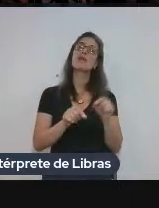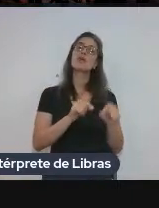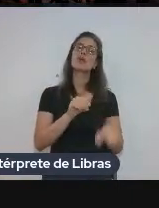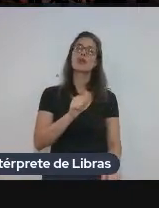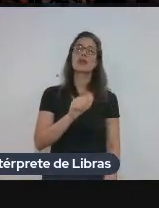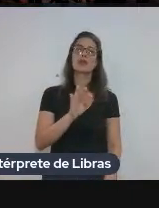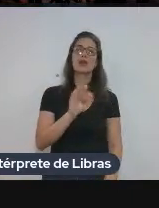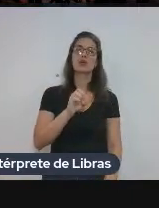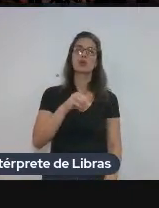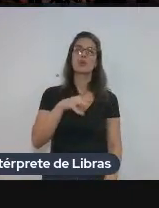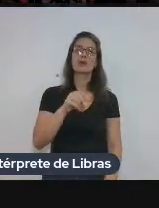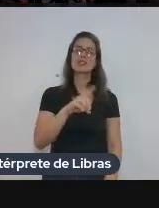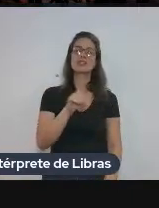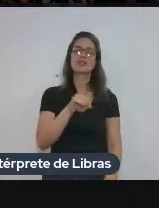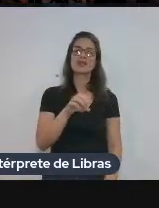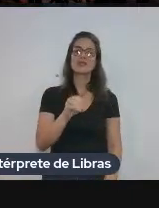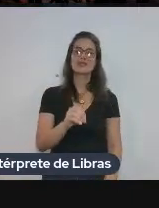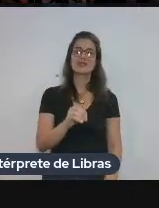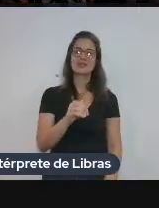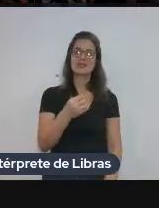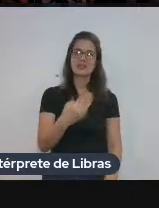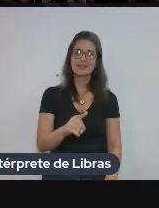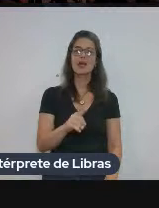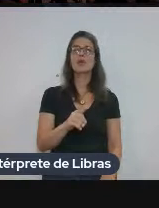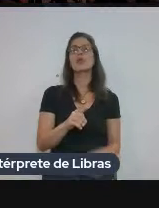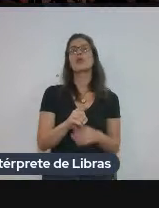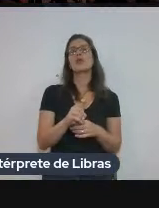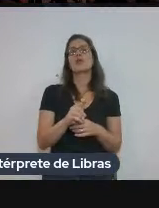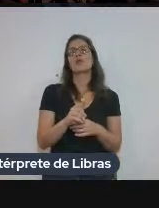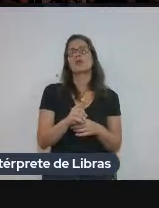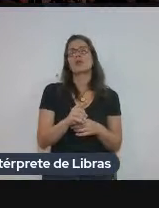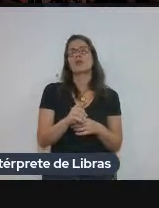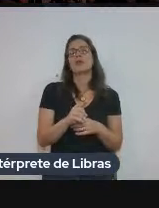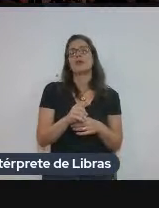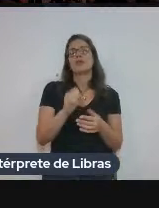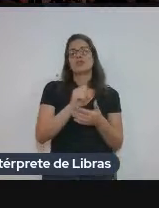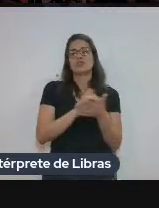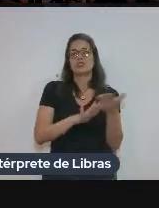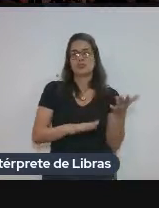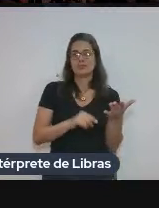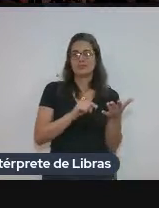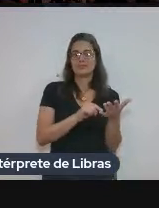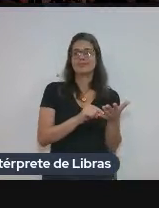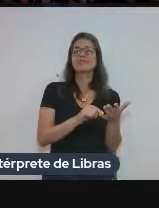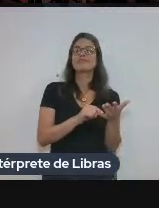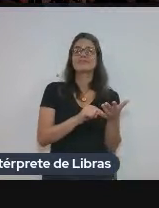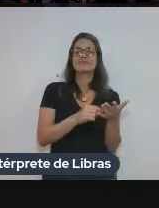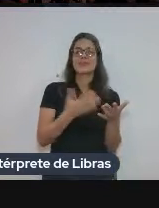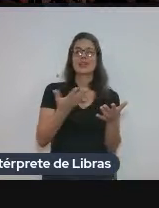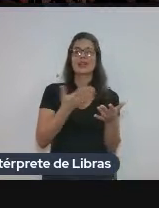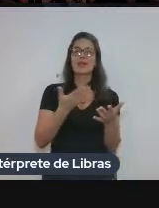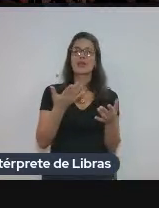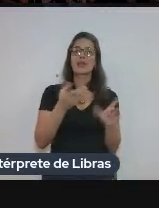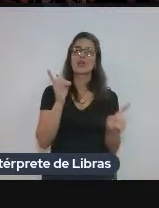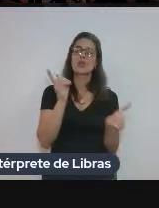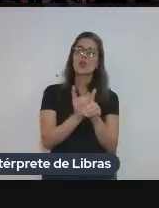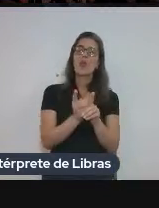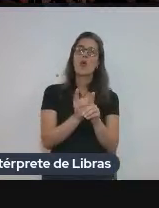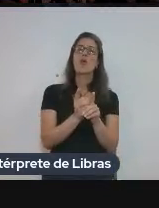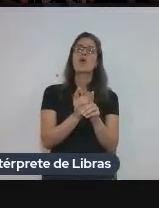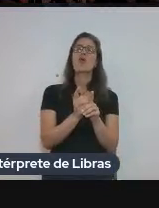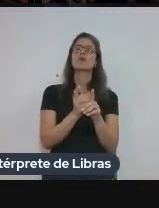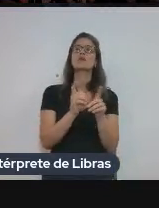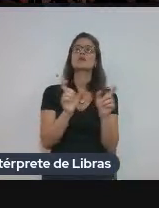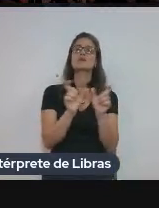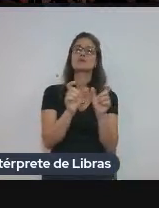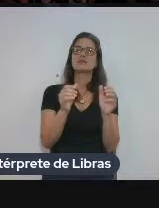No meu mestrado, eu consegui gerar definições automaticamente. Então, agora, eu quero detectar sinônimos, detectar antônimos,